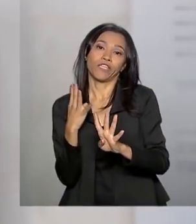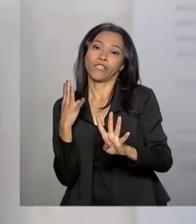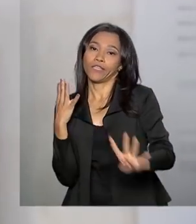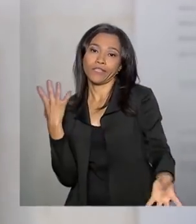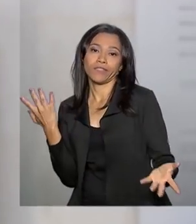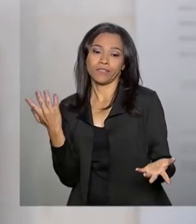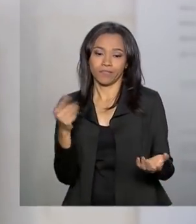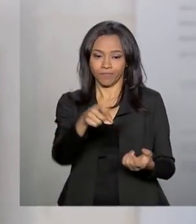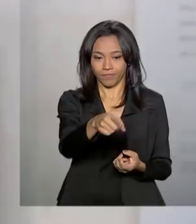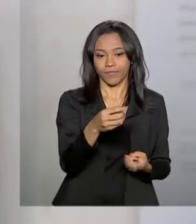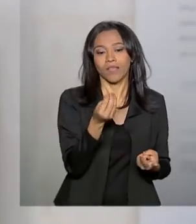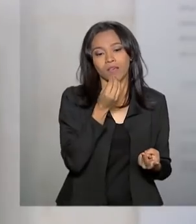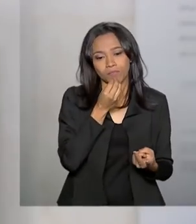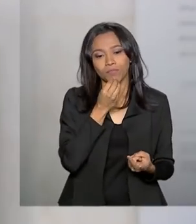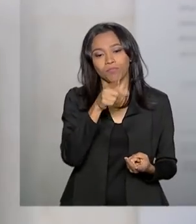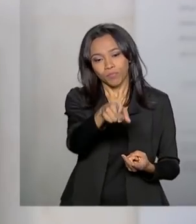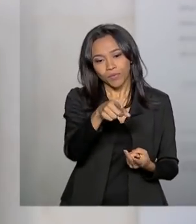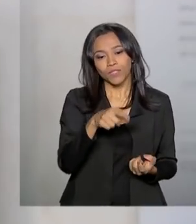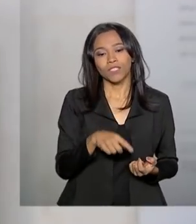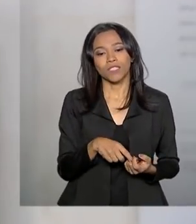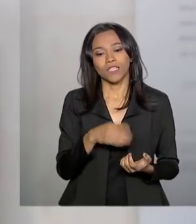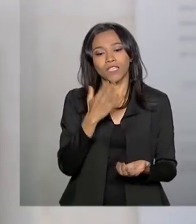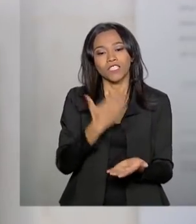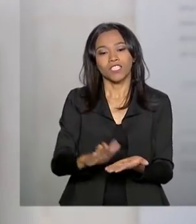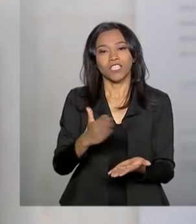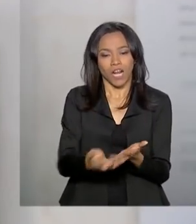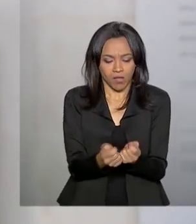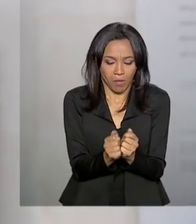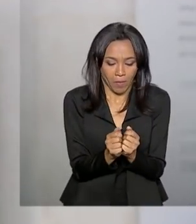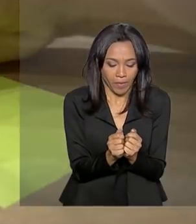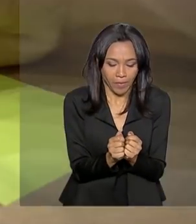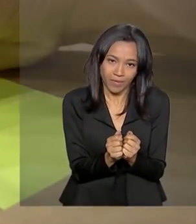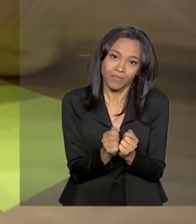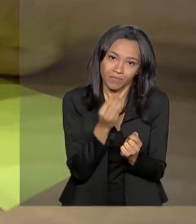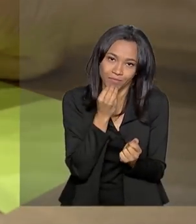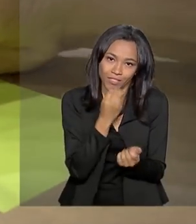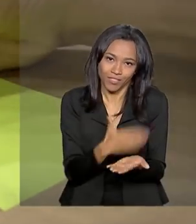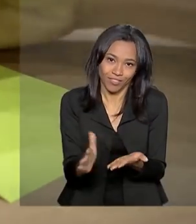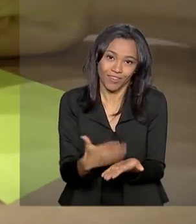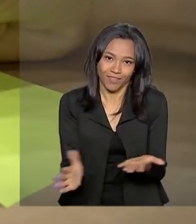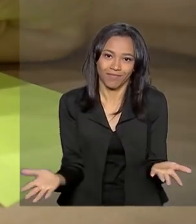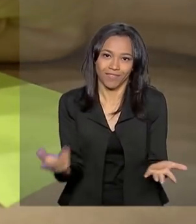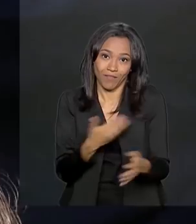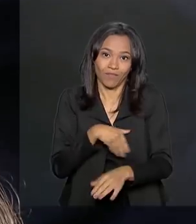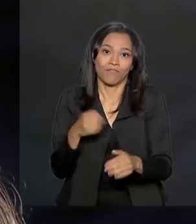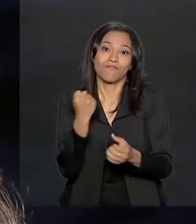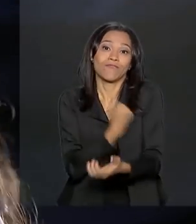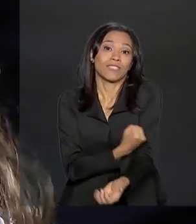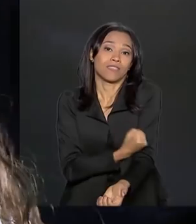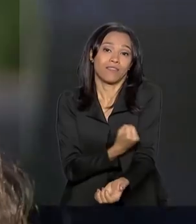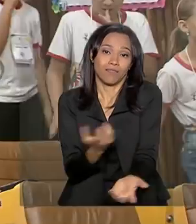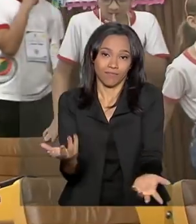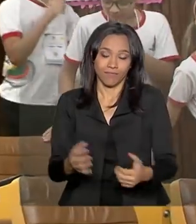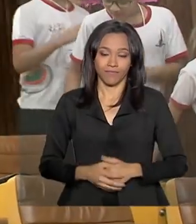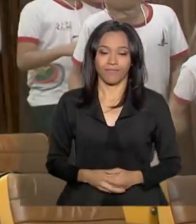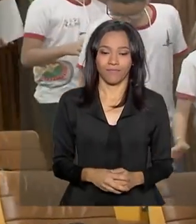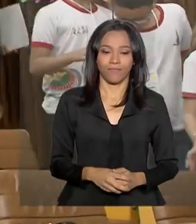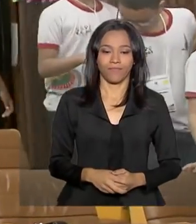As crianças podiam cortar os eletrônicos, porque elas estão muito viciadas. E aí E aí Tchau.